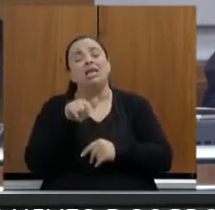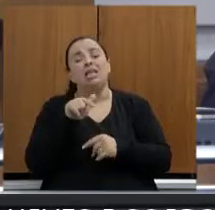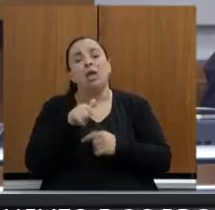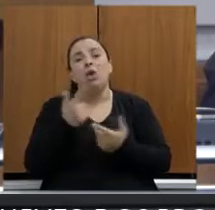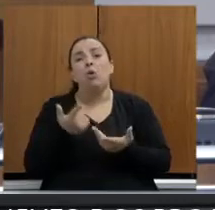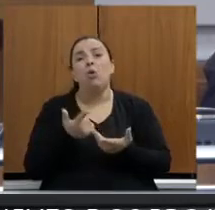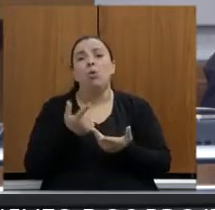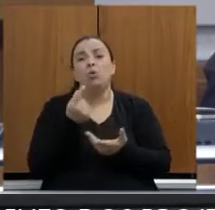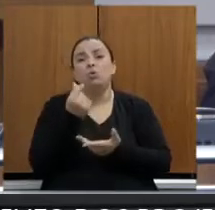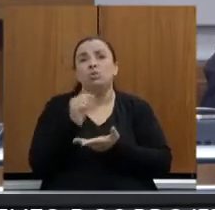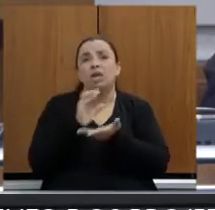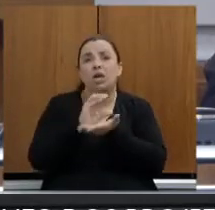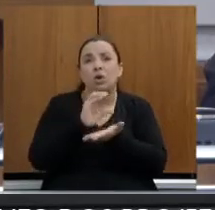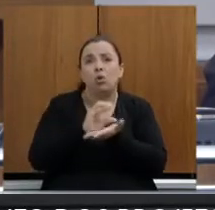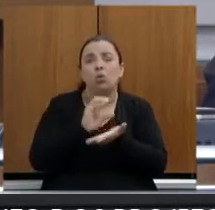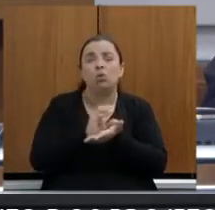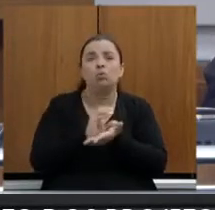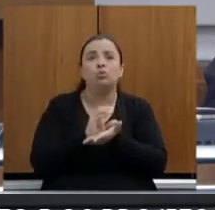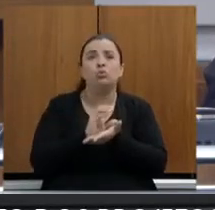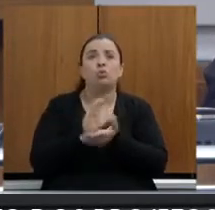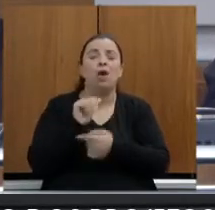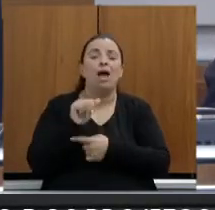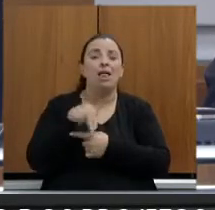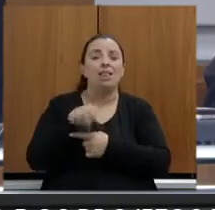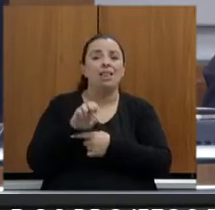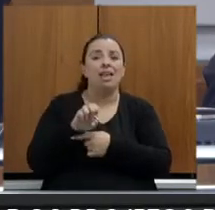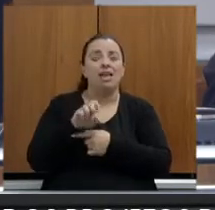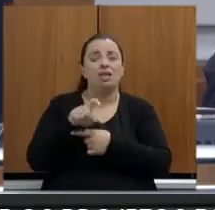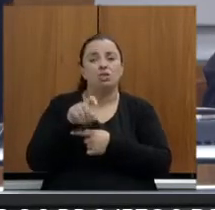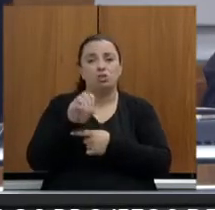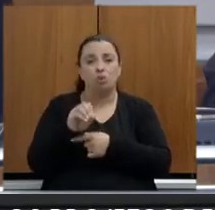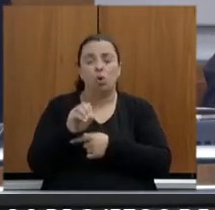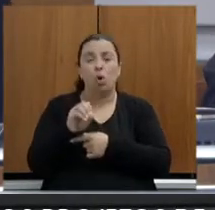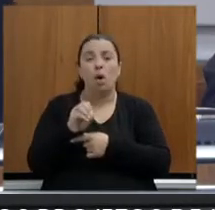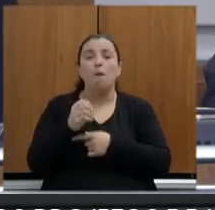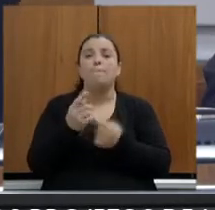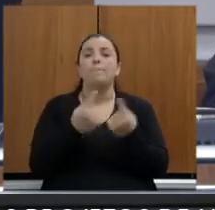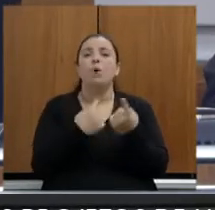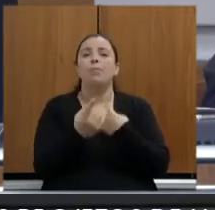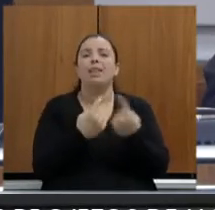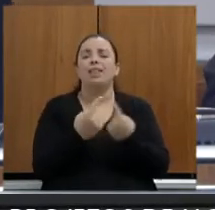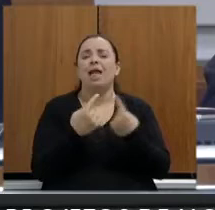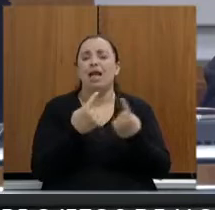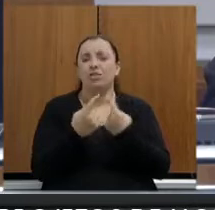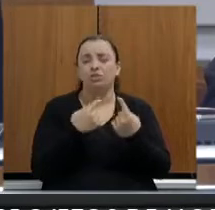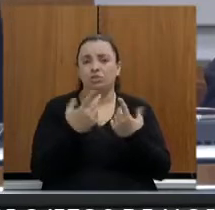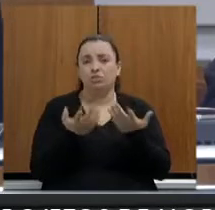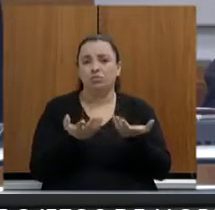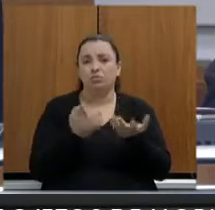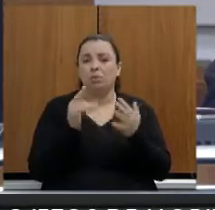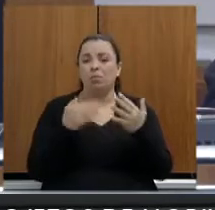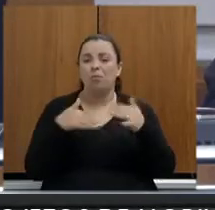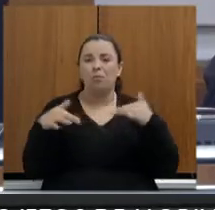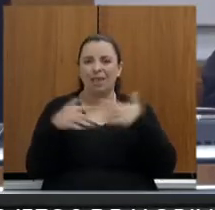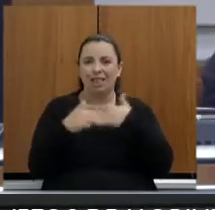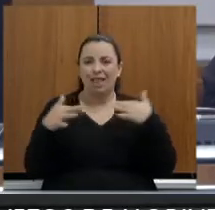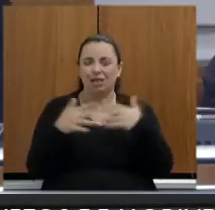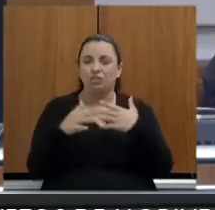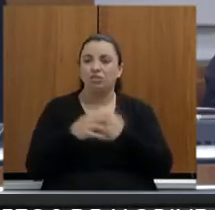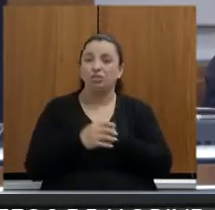anexo de mobilidade, são recursos de compensação para beneficiar todo o Estado,